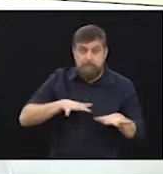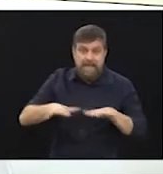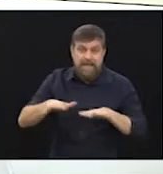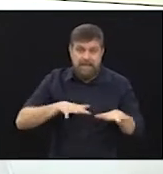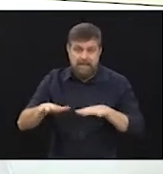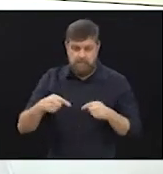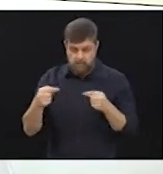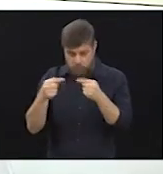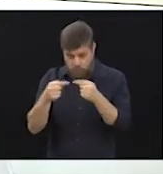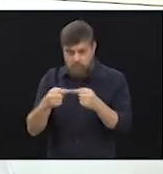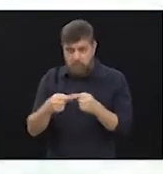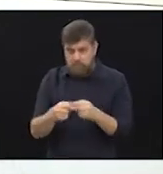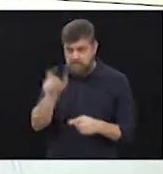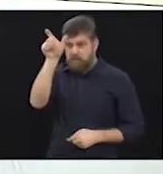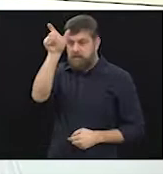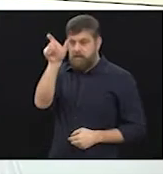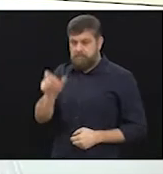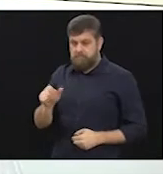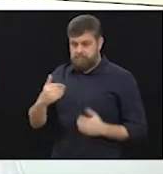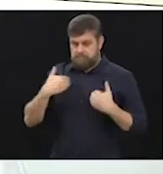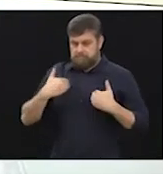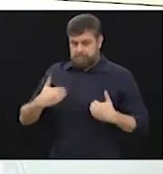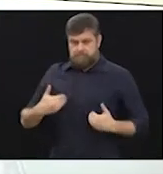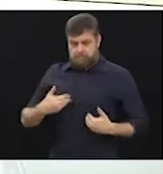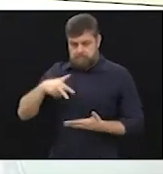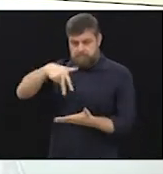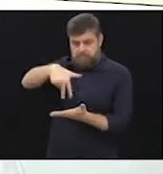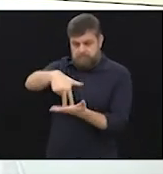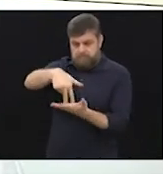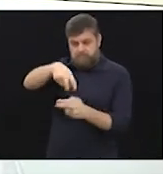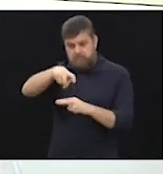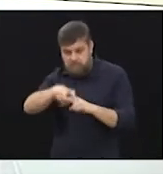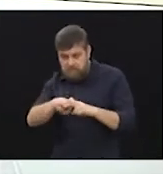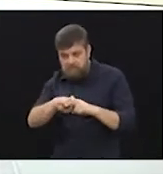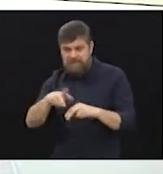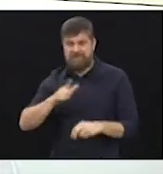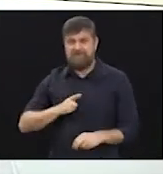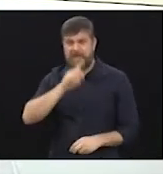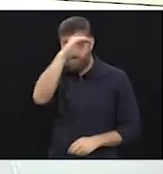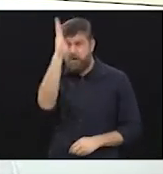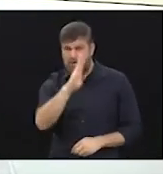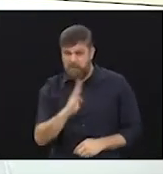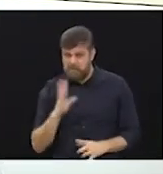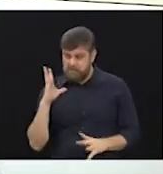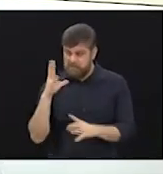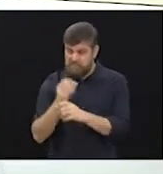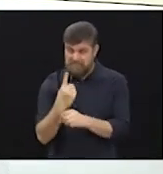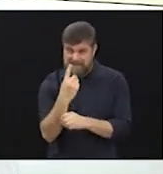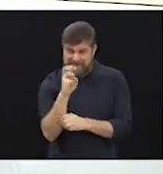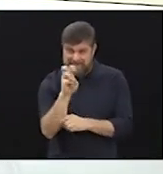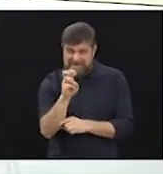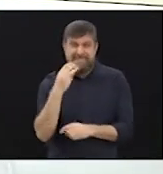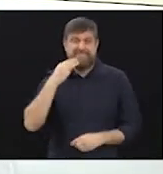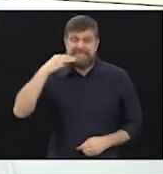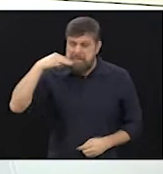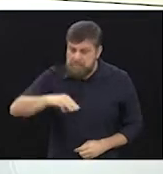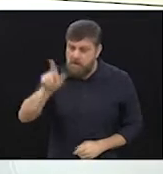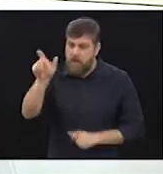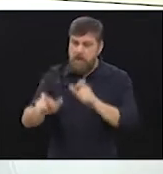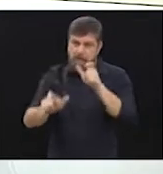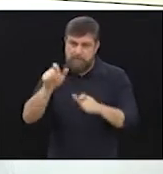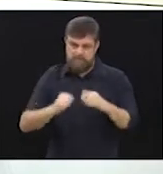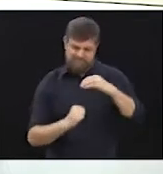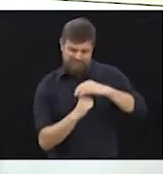associada ao movimento de posição. No Brasil, hoje, existe aproximadamente 15 milhões de pessoas com a